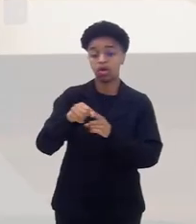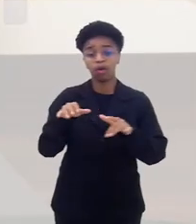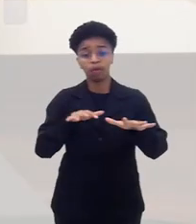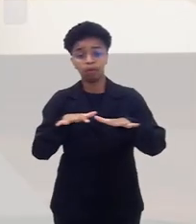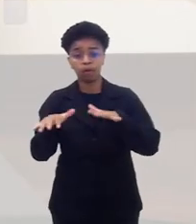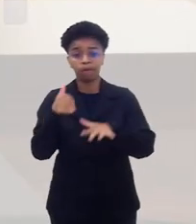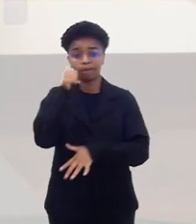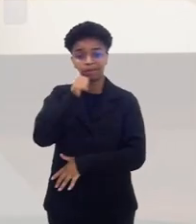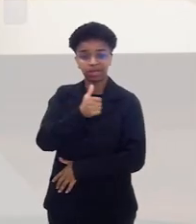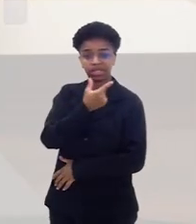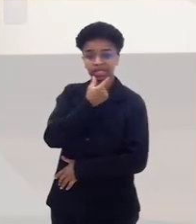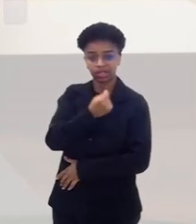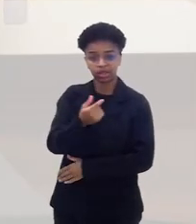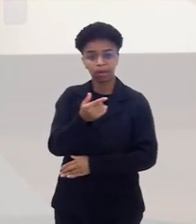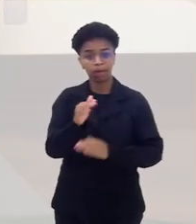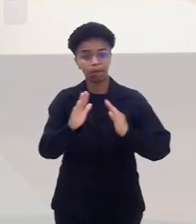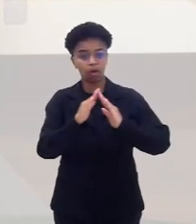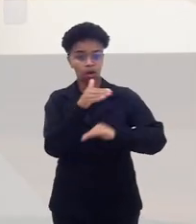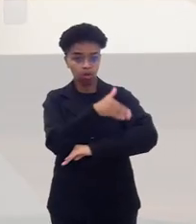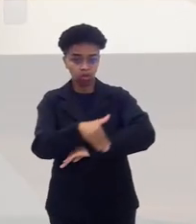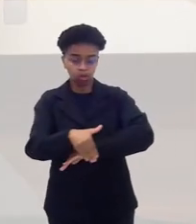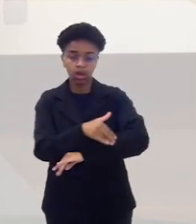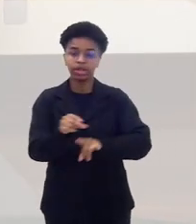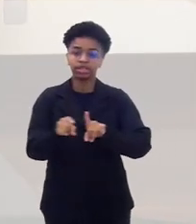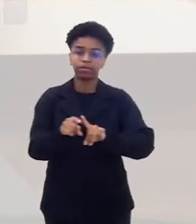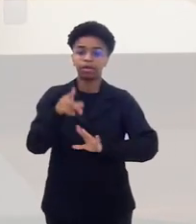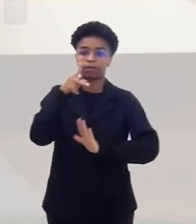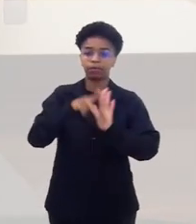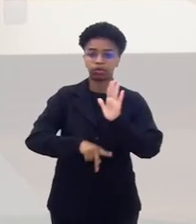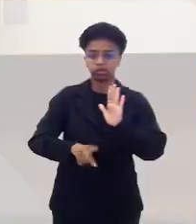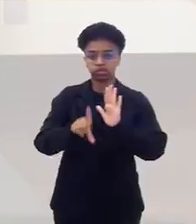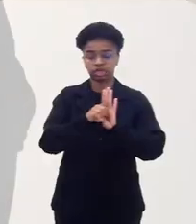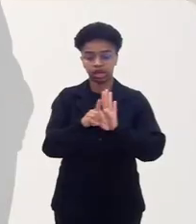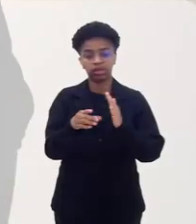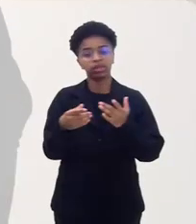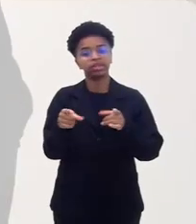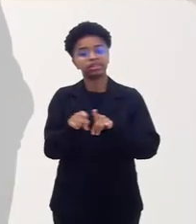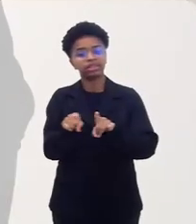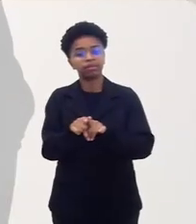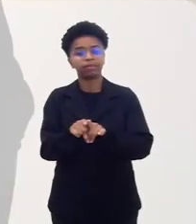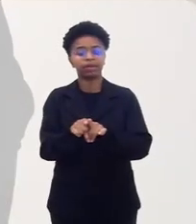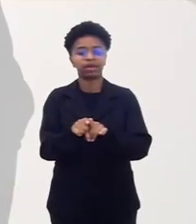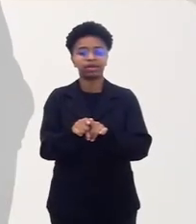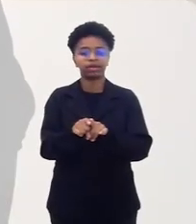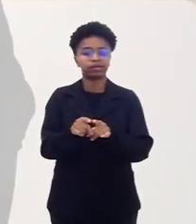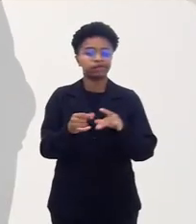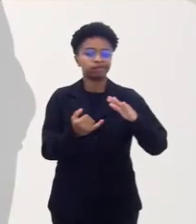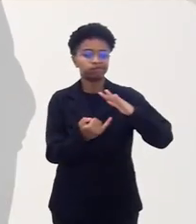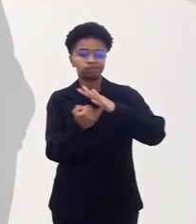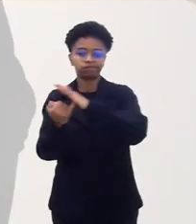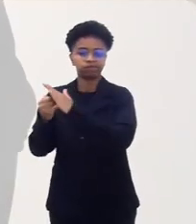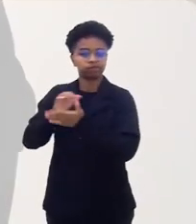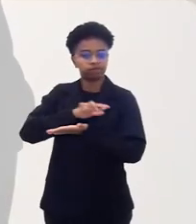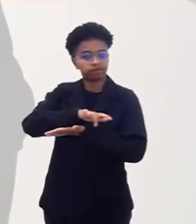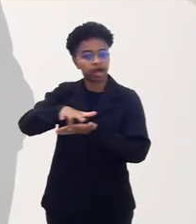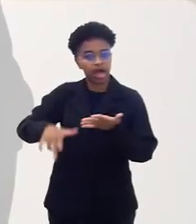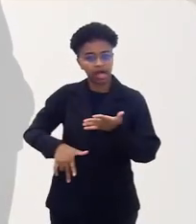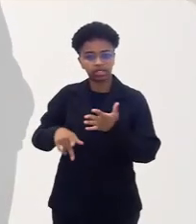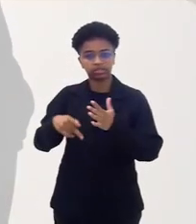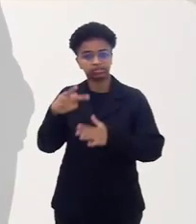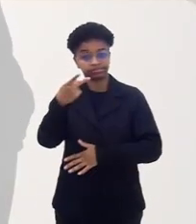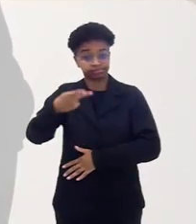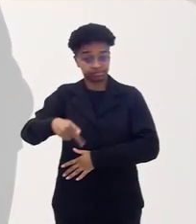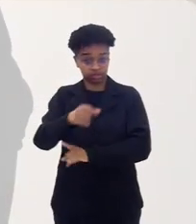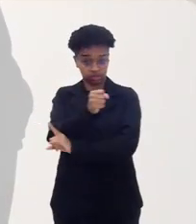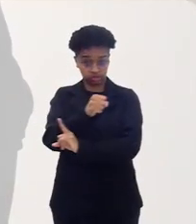movimentos de meninas e meninos de rua, dos movimentos do projeto legal, de todas essas instituições da